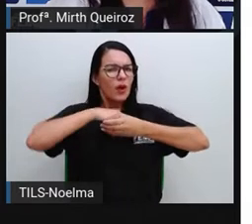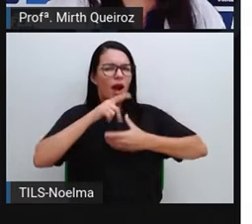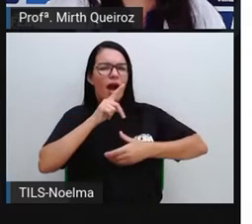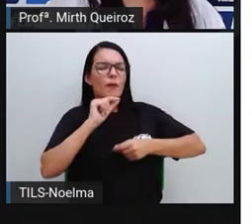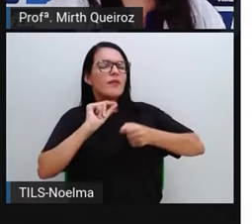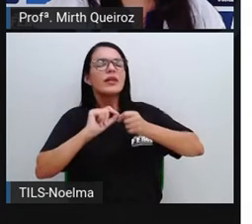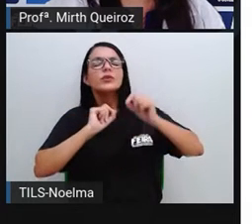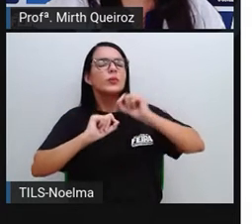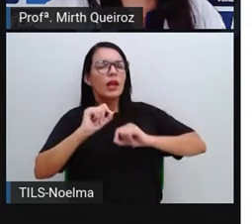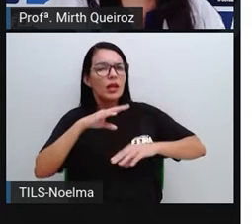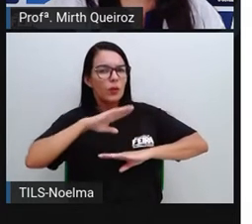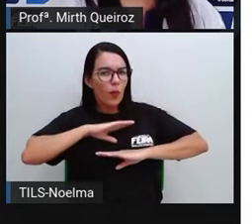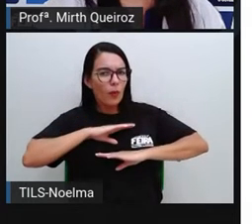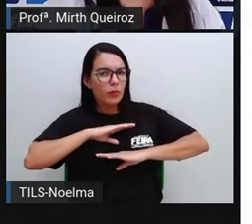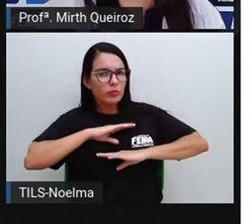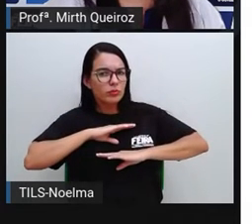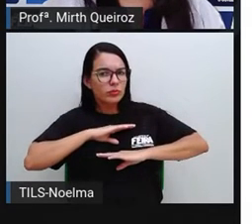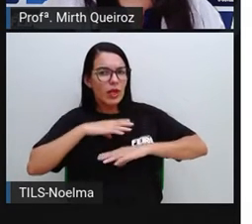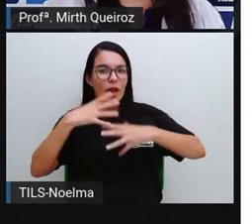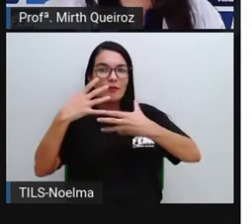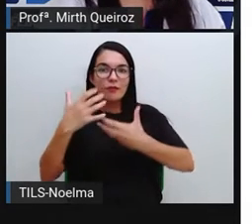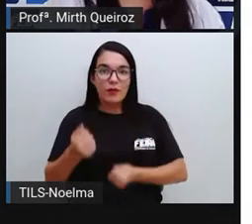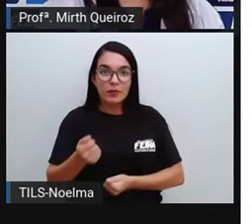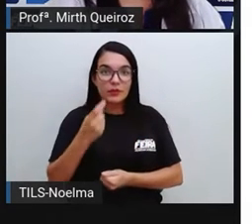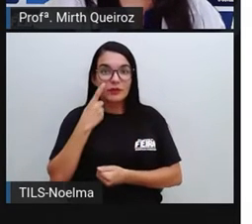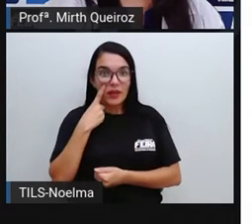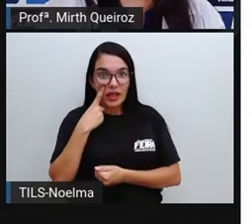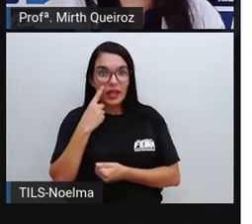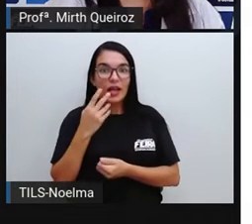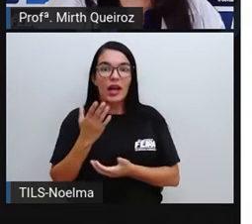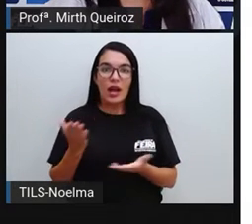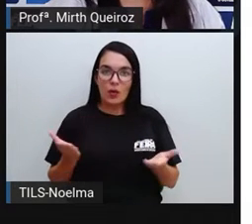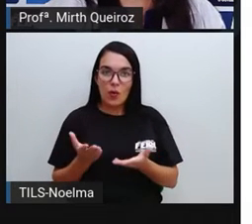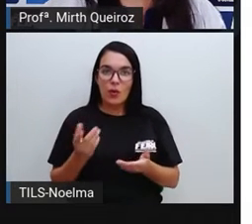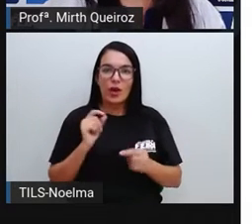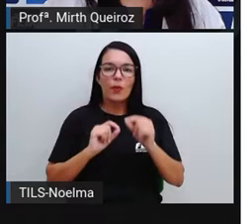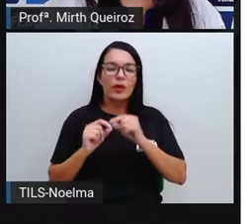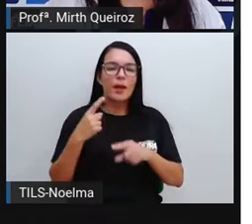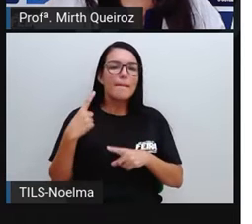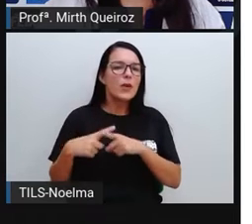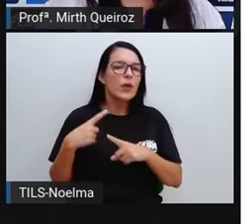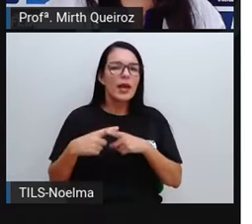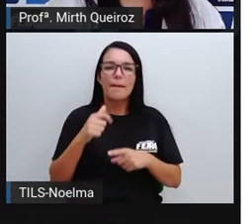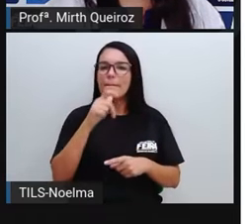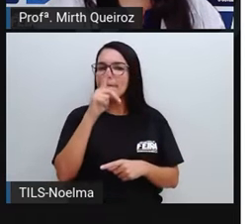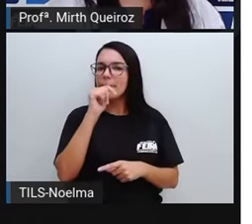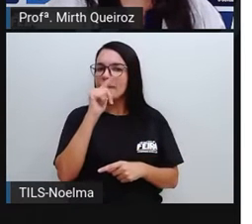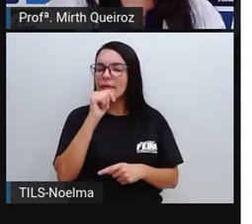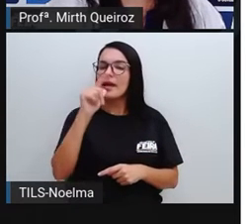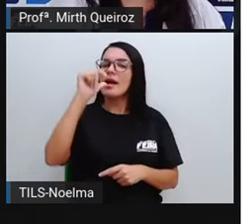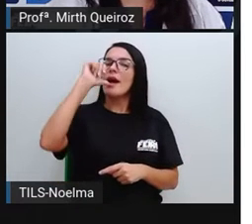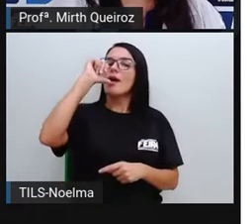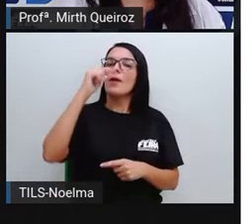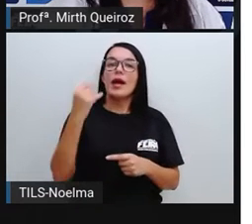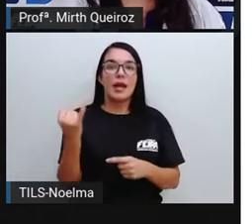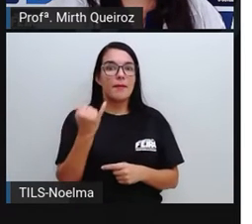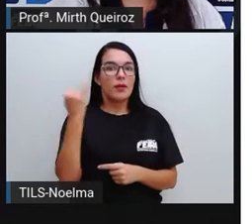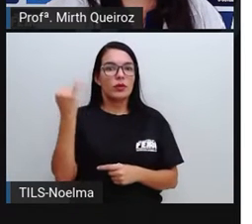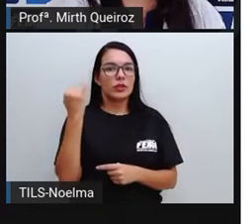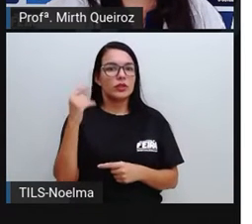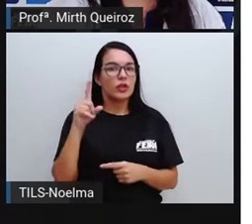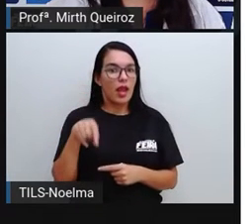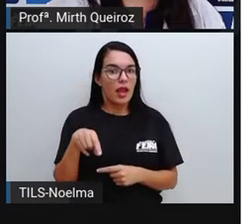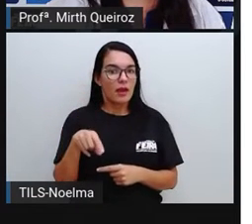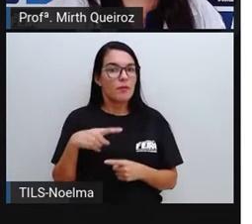ela desempenha no nosso corpo? Nós vamos descobrir, a seguir, por que beber água é tão importante